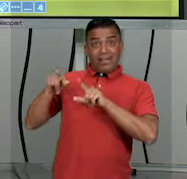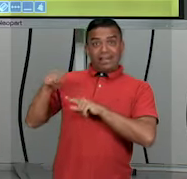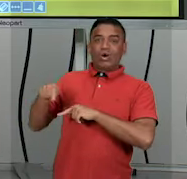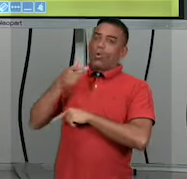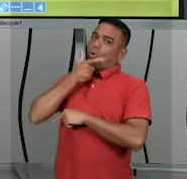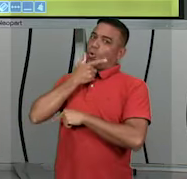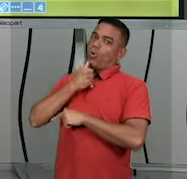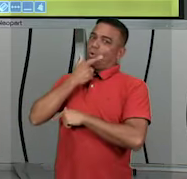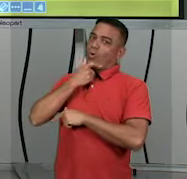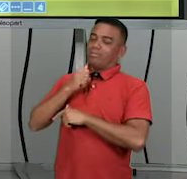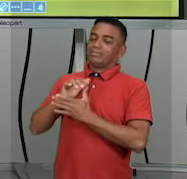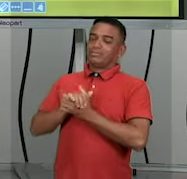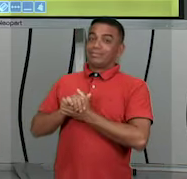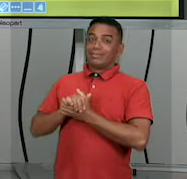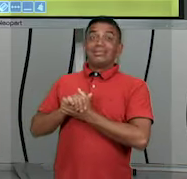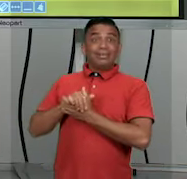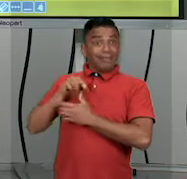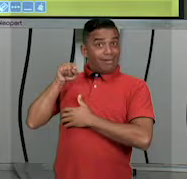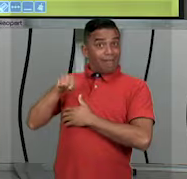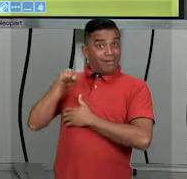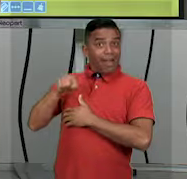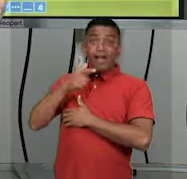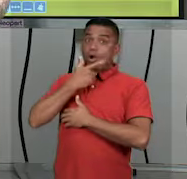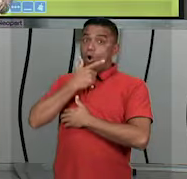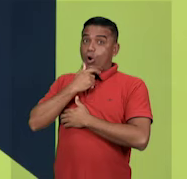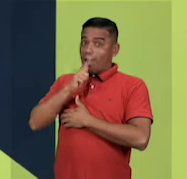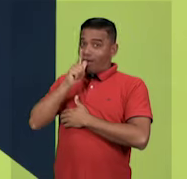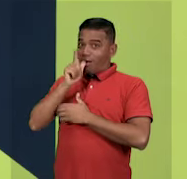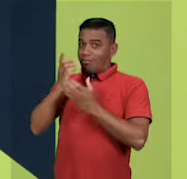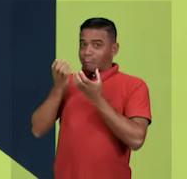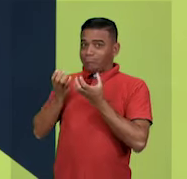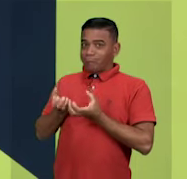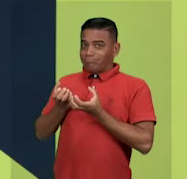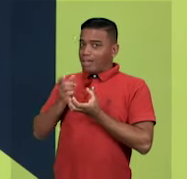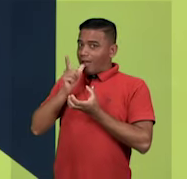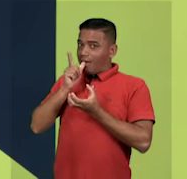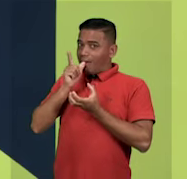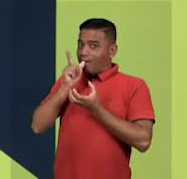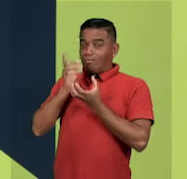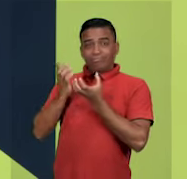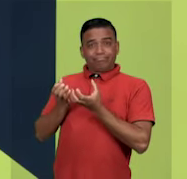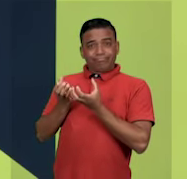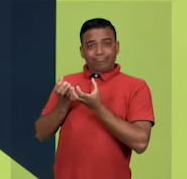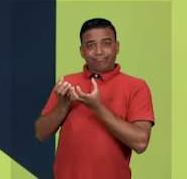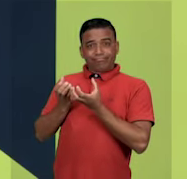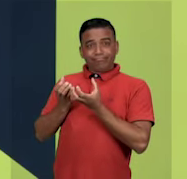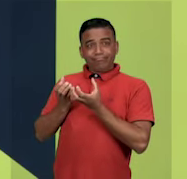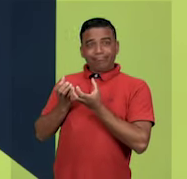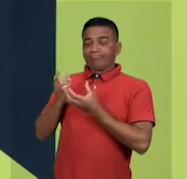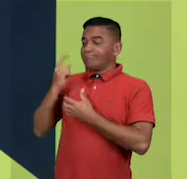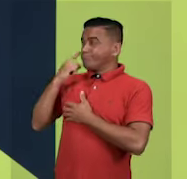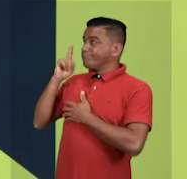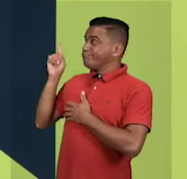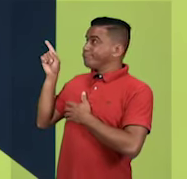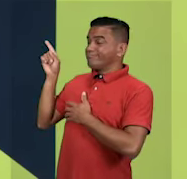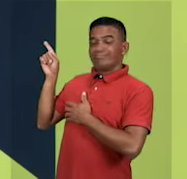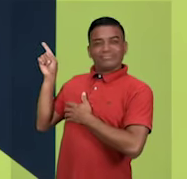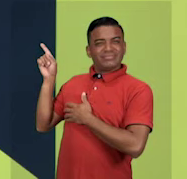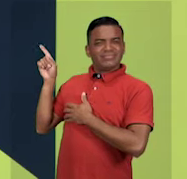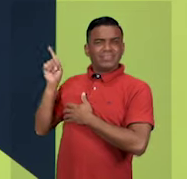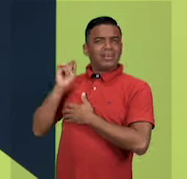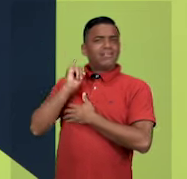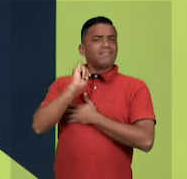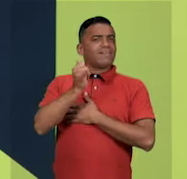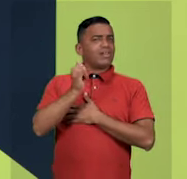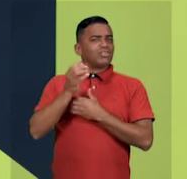E lá no sistema reprodutor masculino, nós falamos aqui dos testículos,